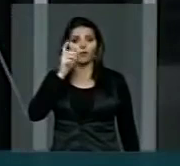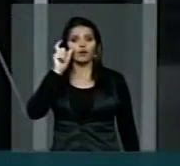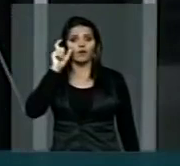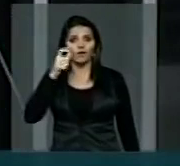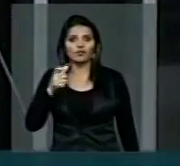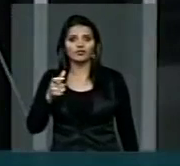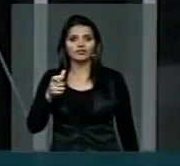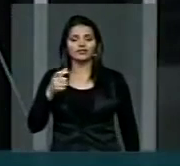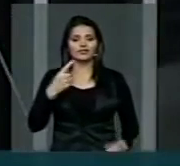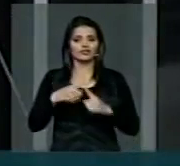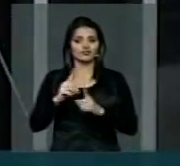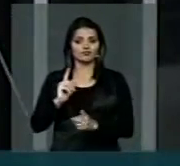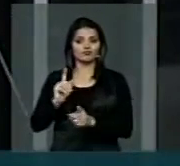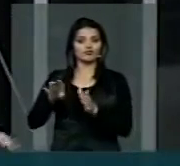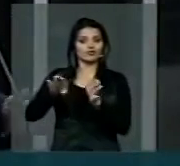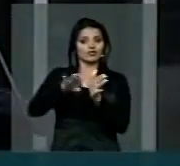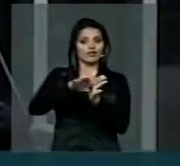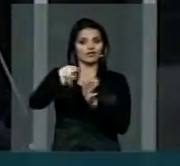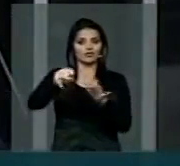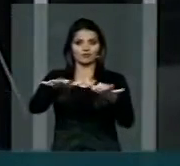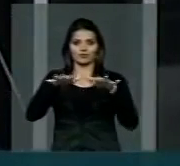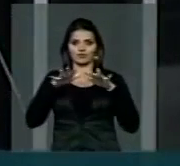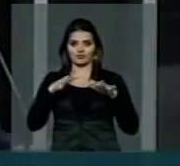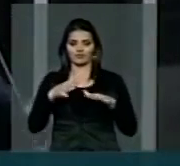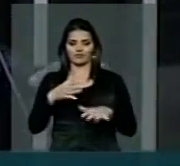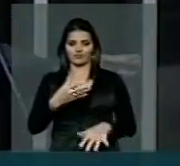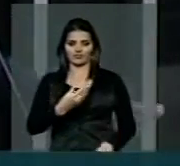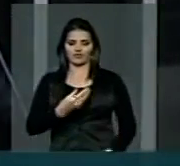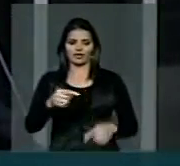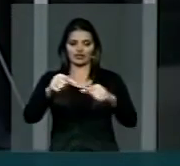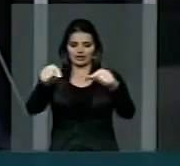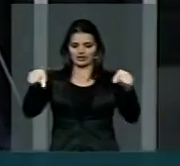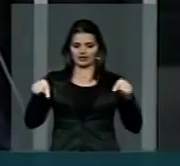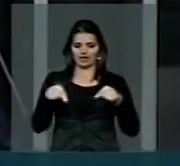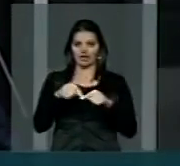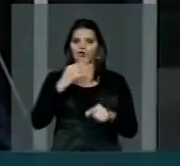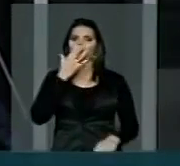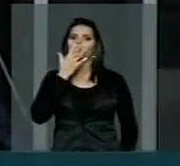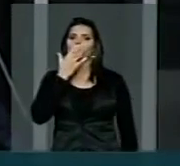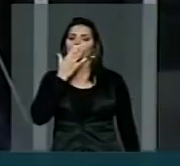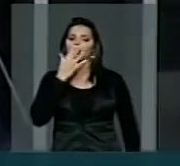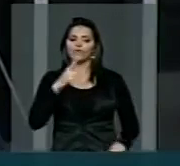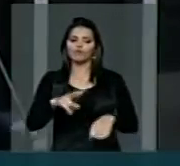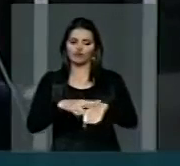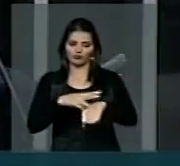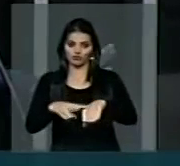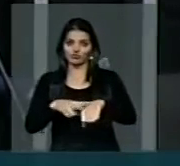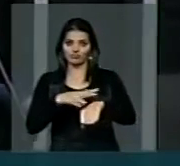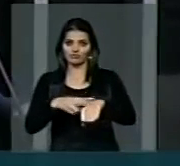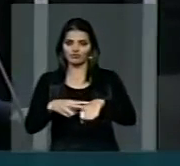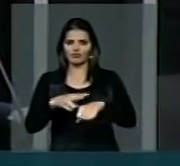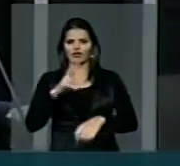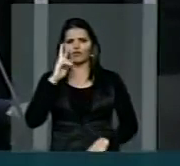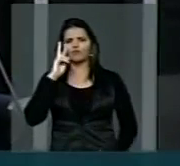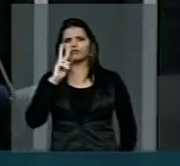Chegava agora ali, no plenário verde, e aí eu vi